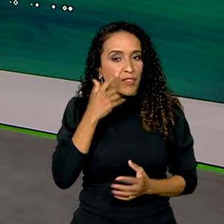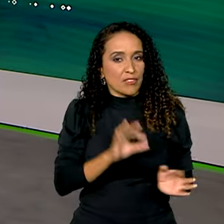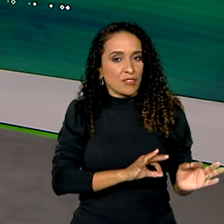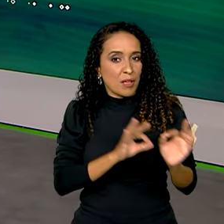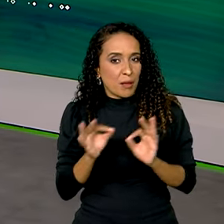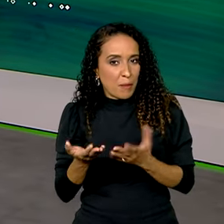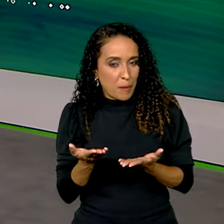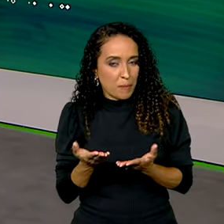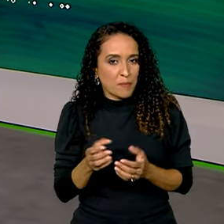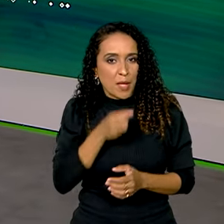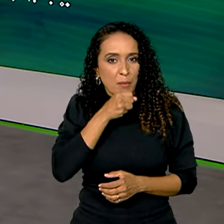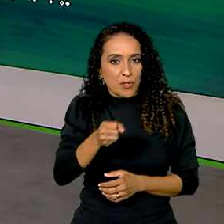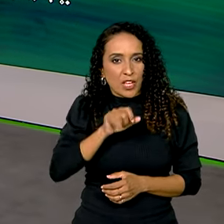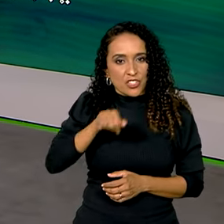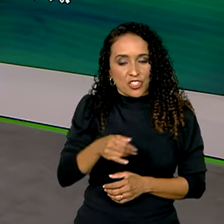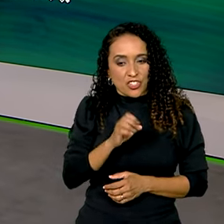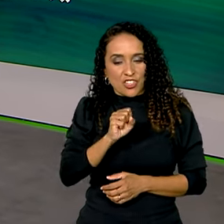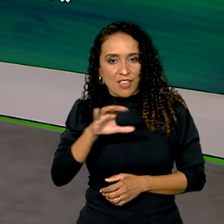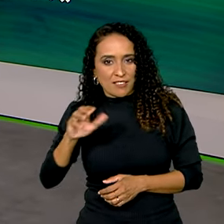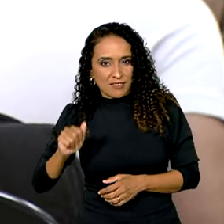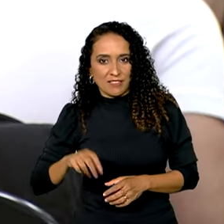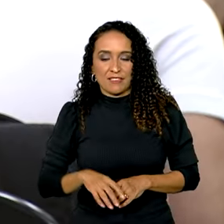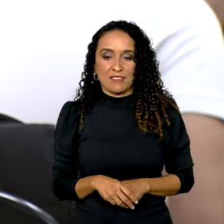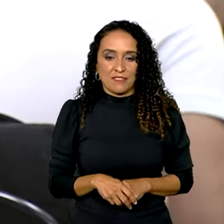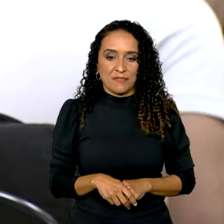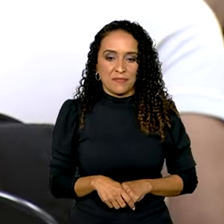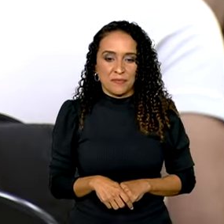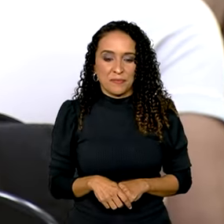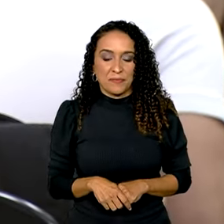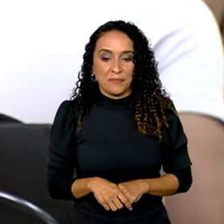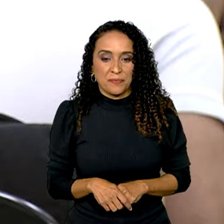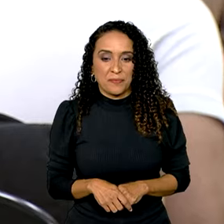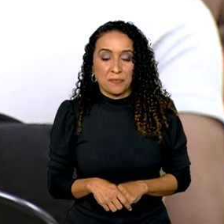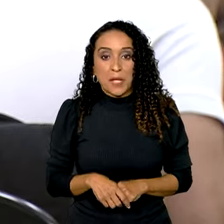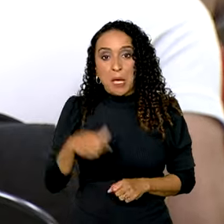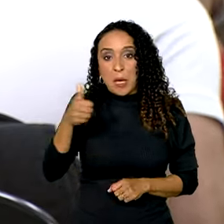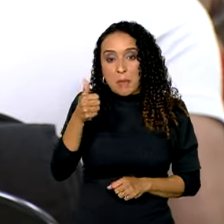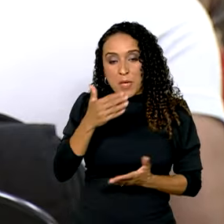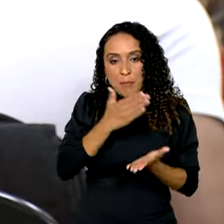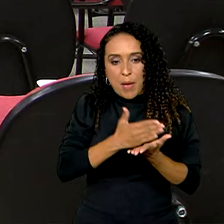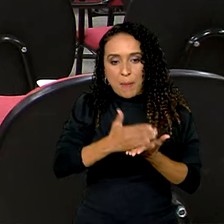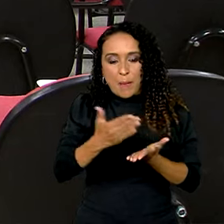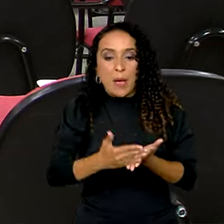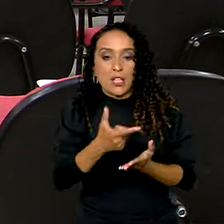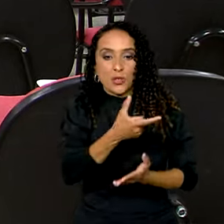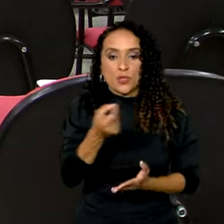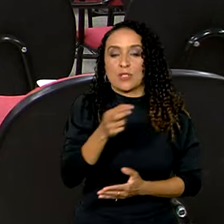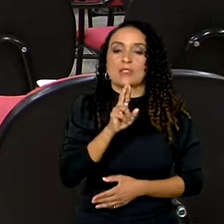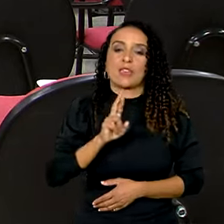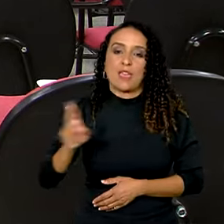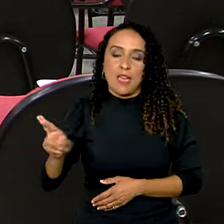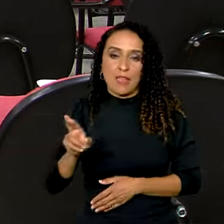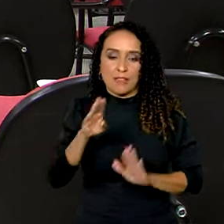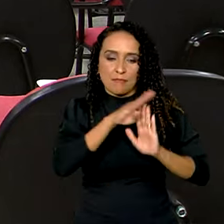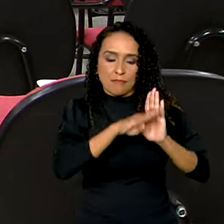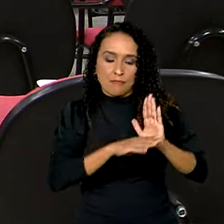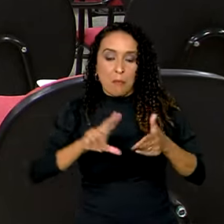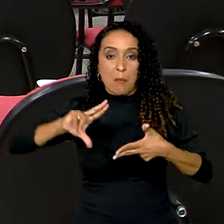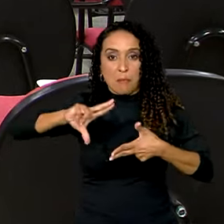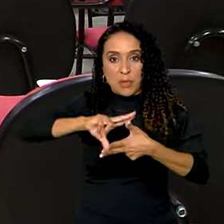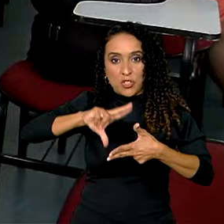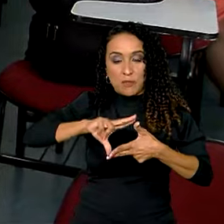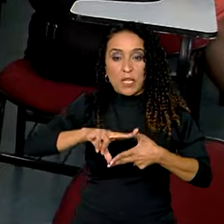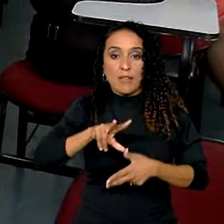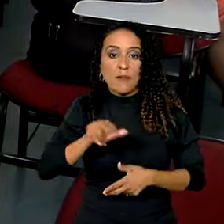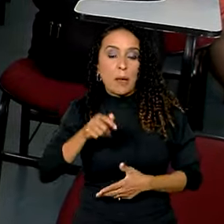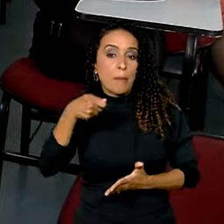reportagem de Jéssica Gonçalves. A primeira parcela de R$ 200,00 do programa Pé de Meia,